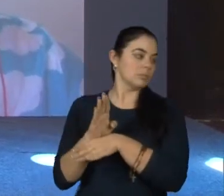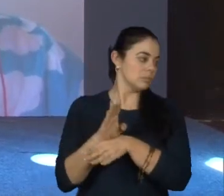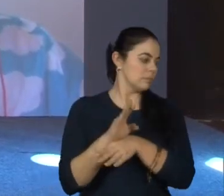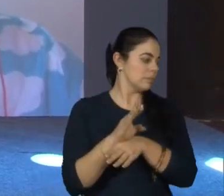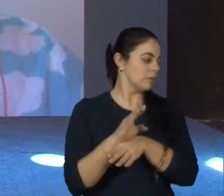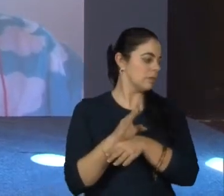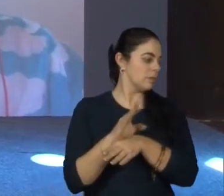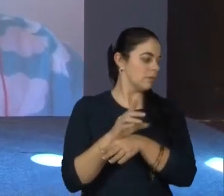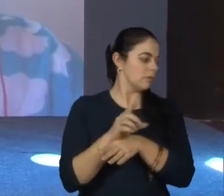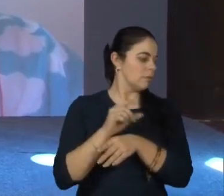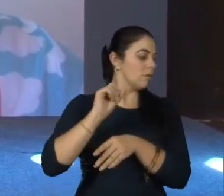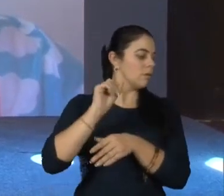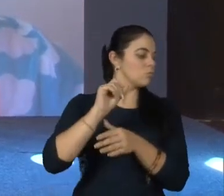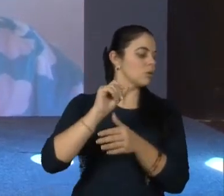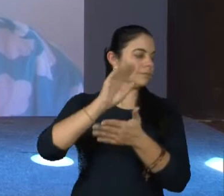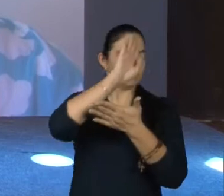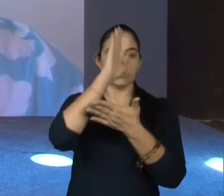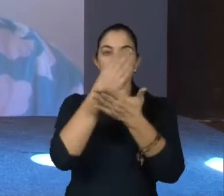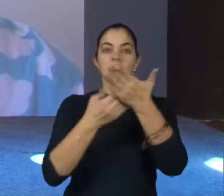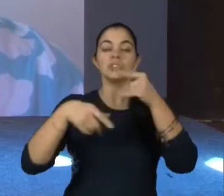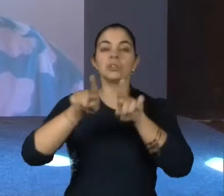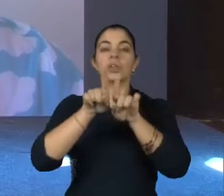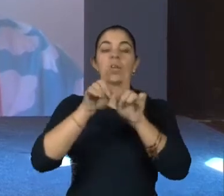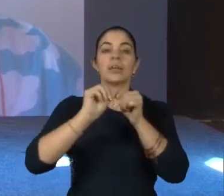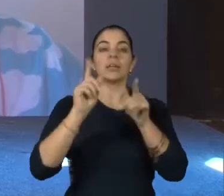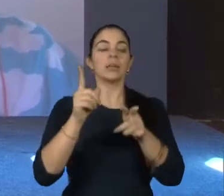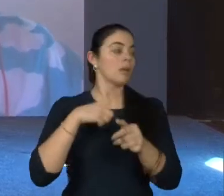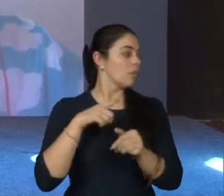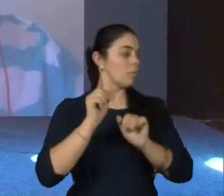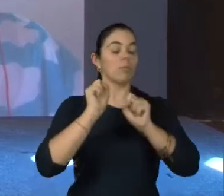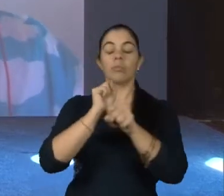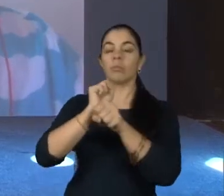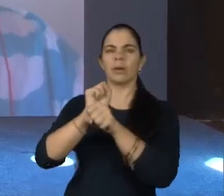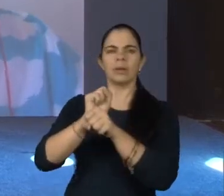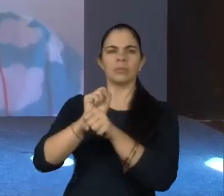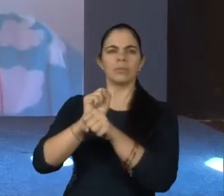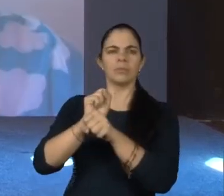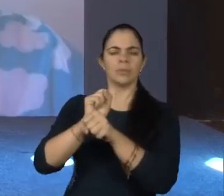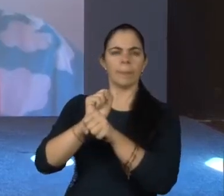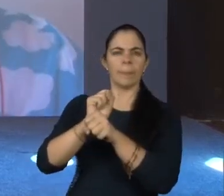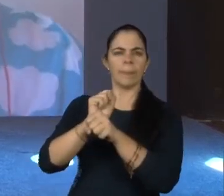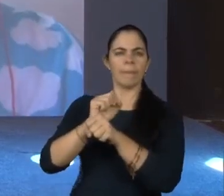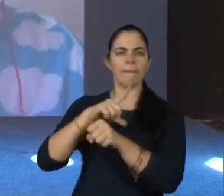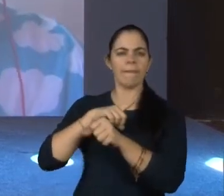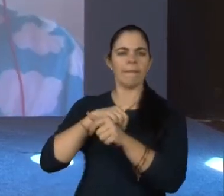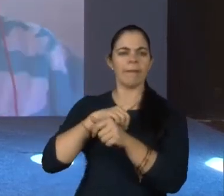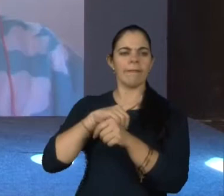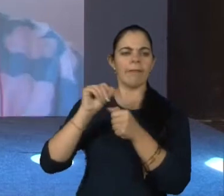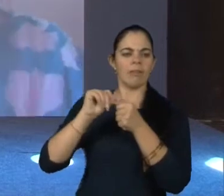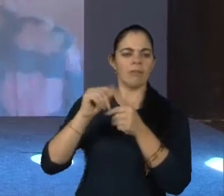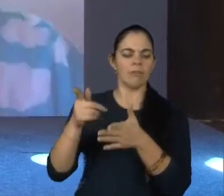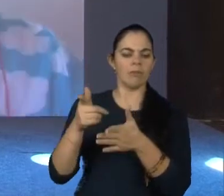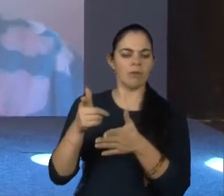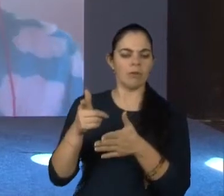a única coisa que eu não faço e não acho que tenha a ver com a representatividade vai ser dar